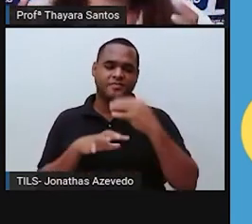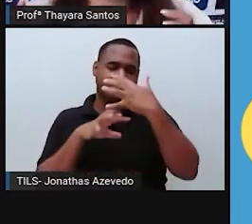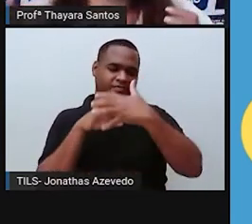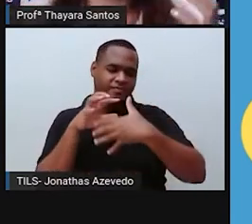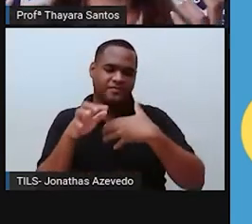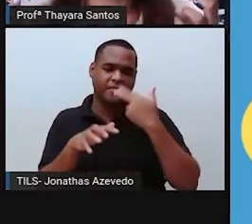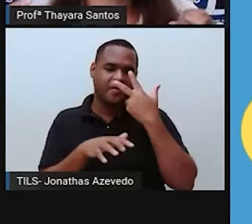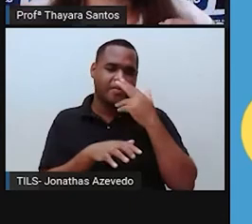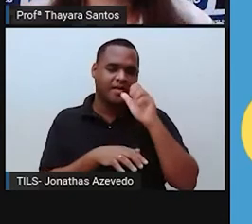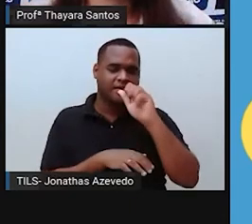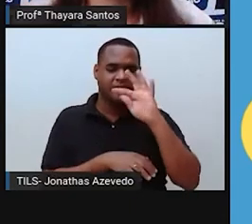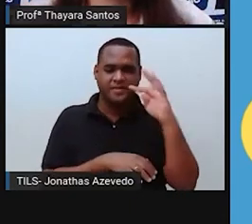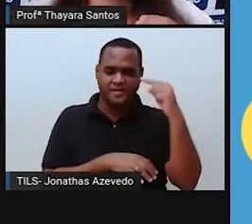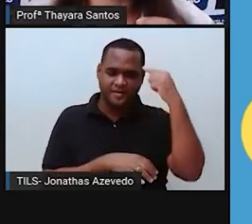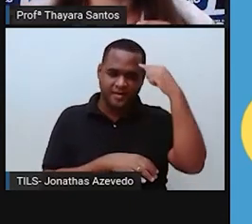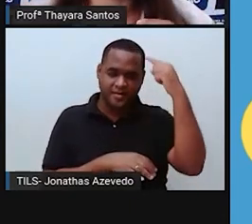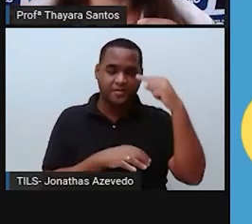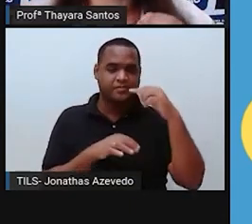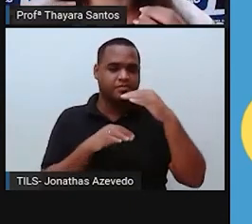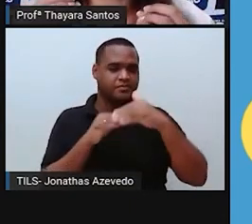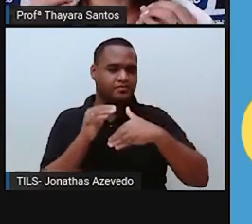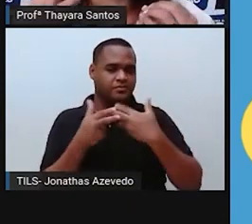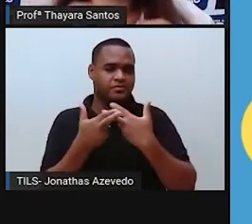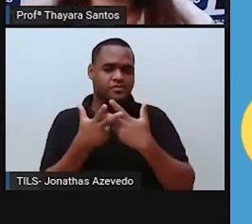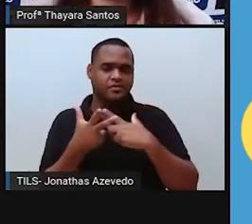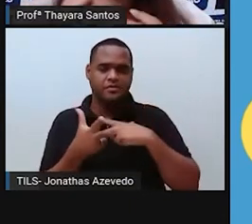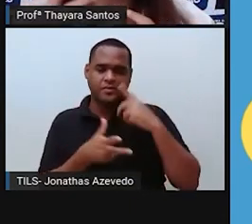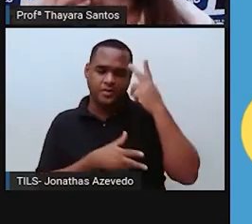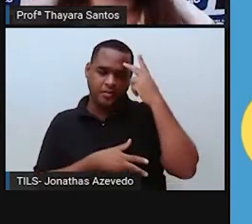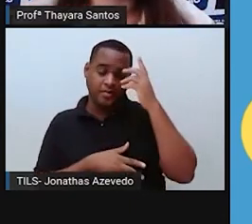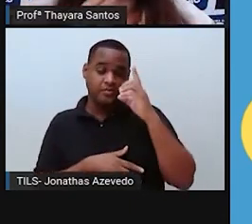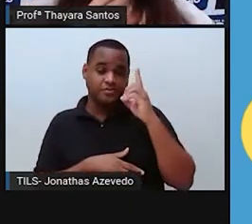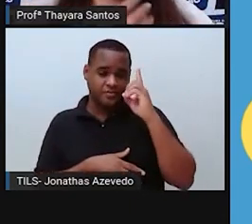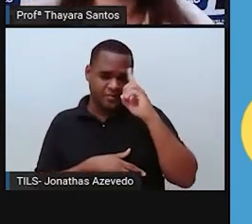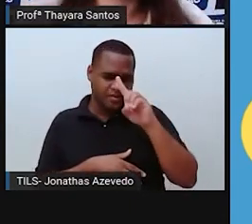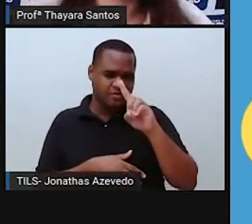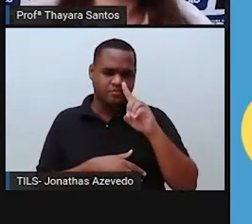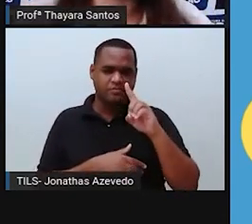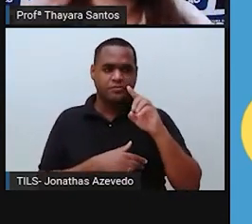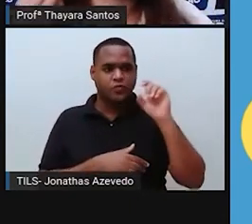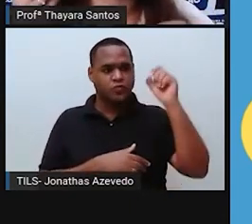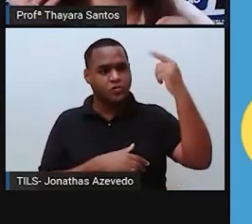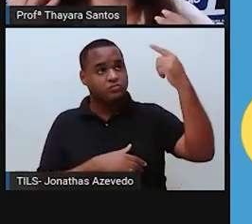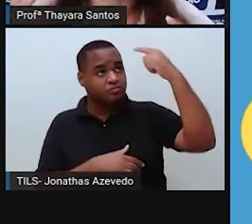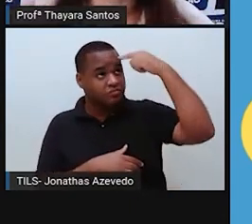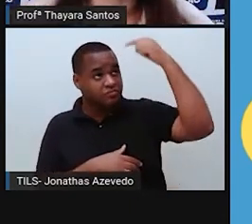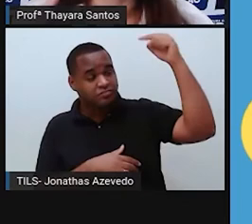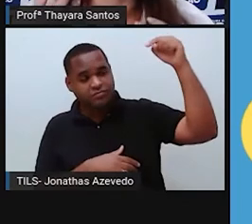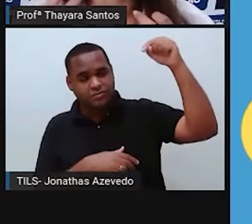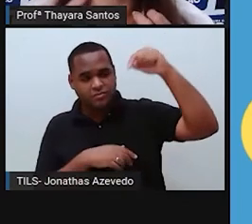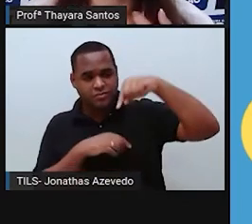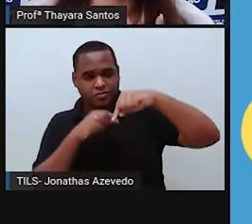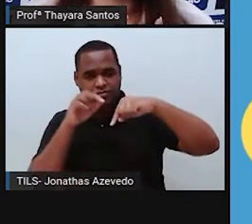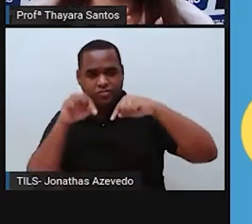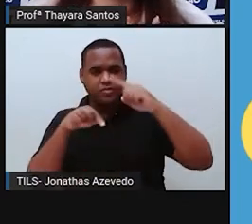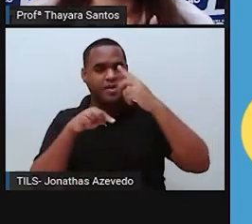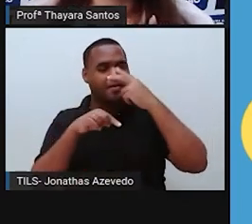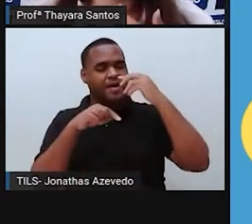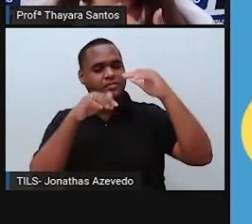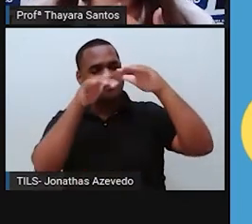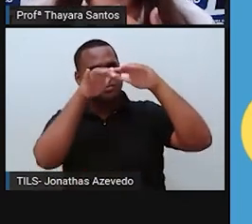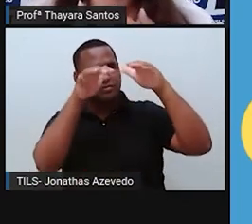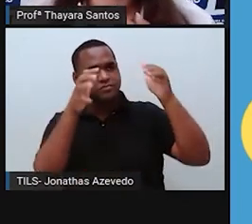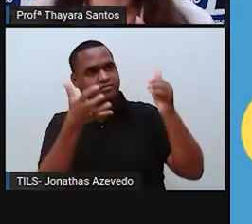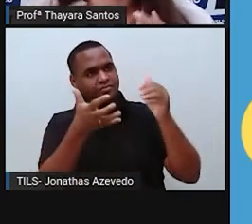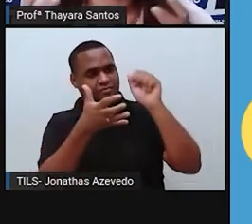planeta e mantém a temperatura dele. Então, dia a dia, o sol emite radiação. Essa radiação, ela fica presa uma parte